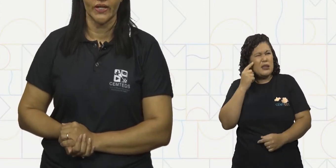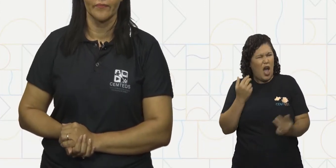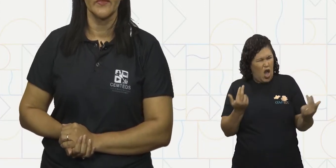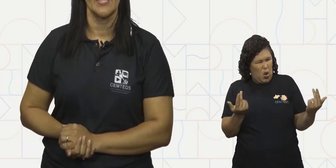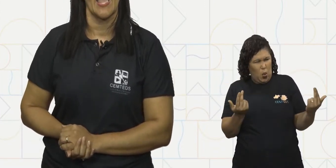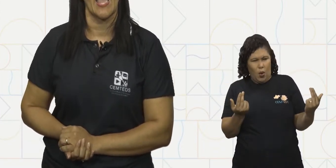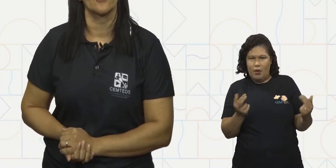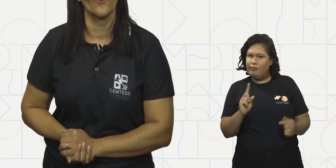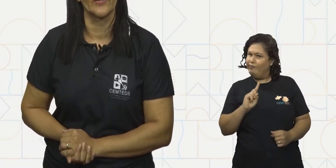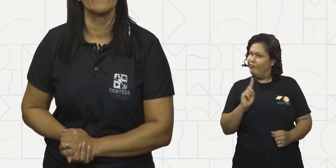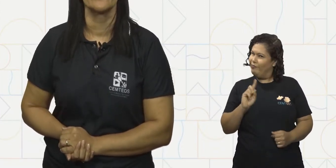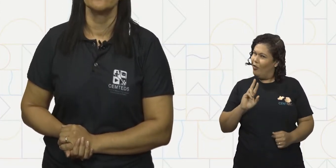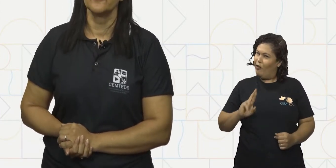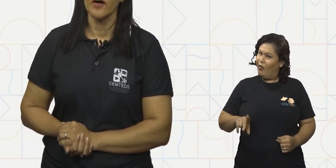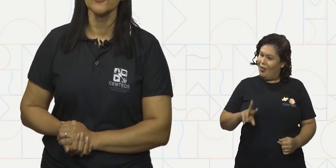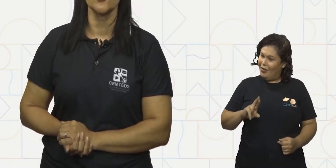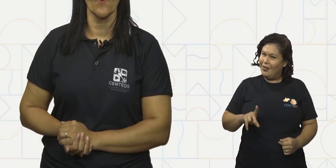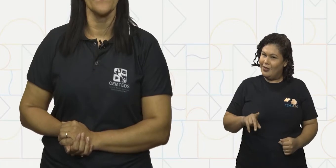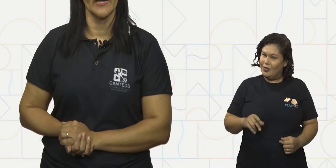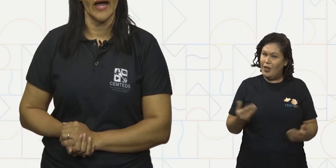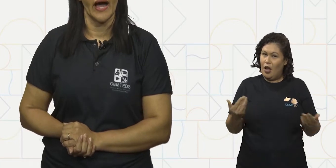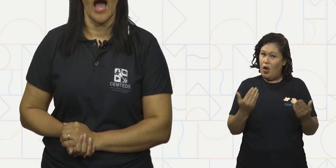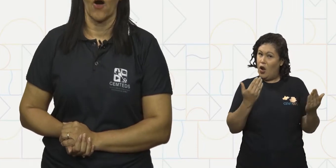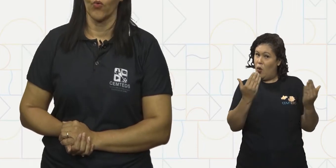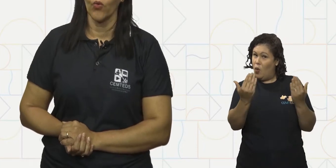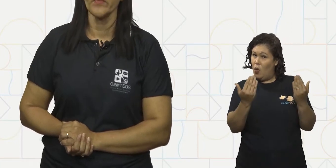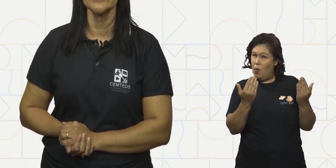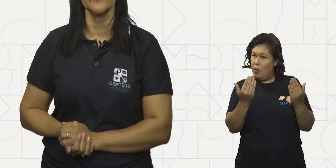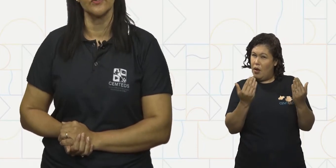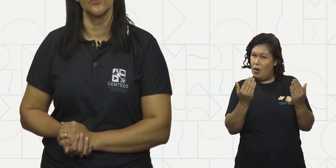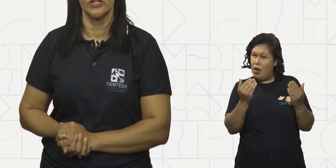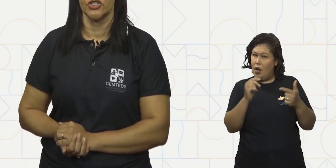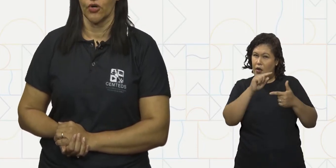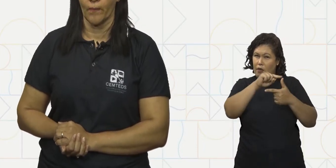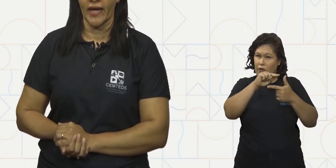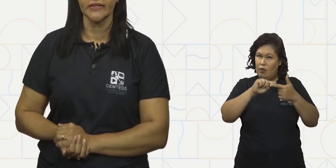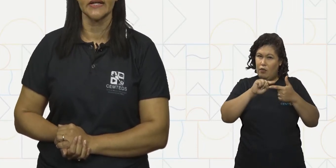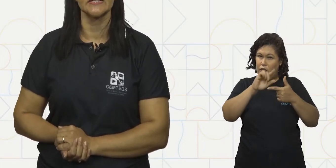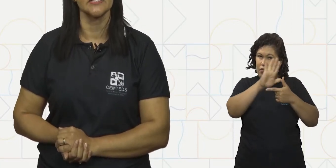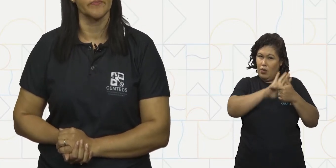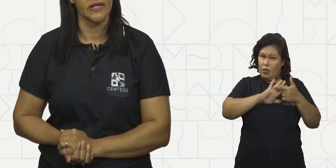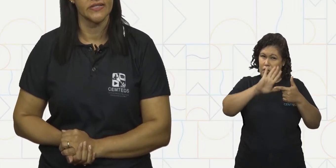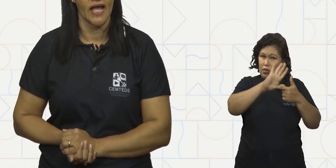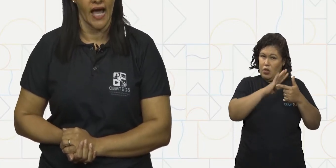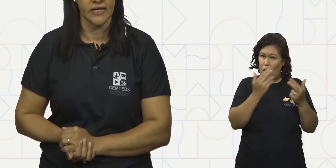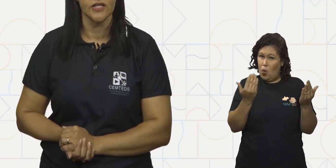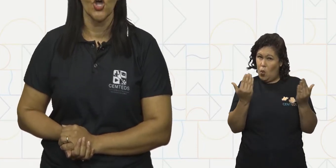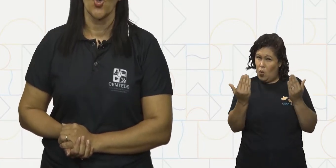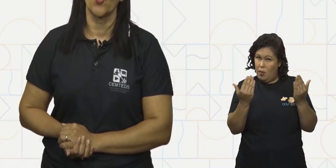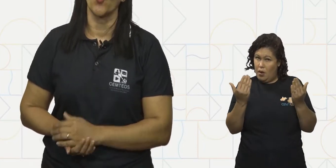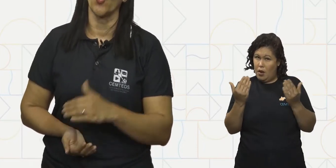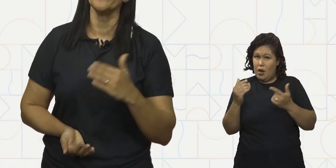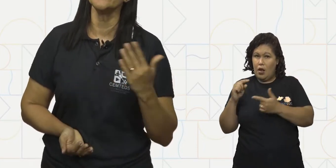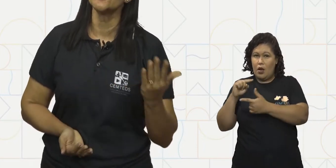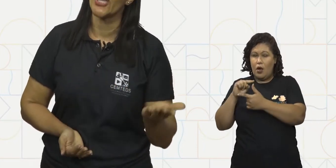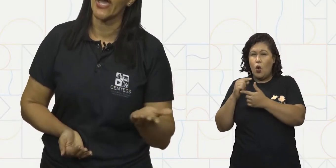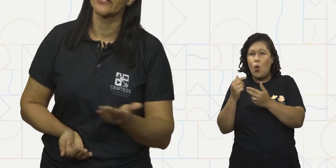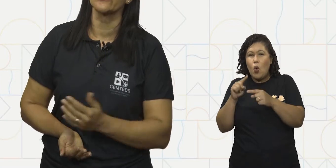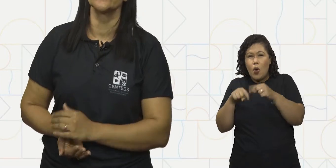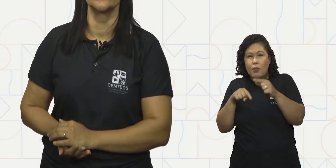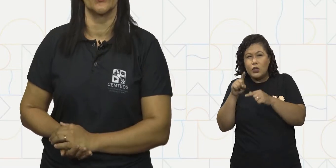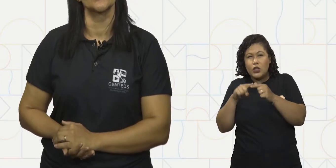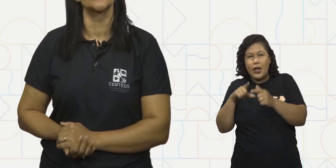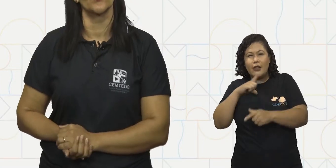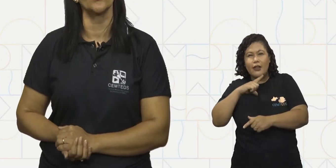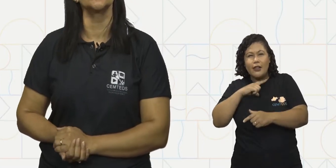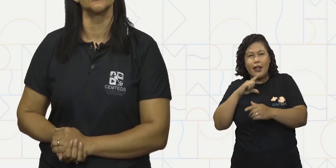figura. Agora, vamos comparar algumas figuras geométricas espaciais com objetos